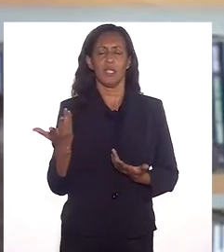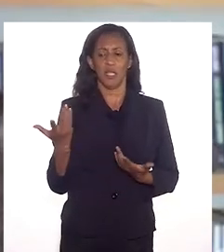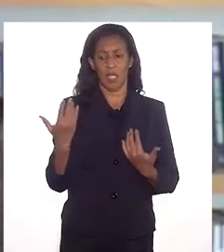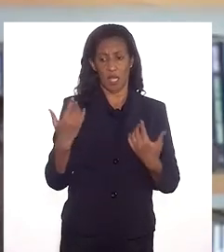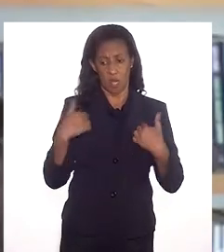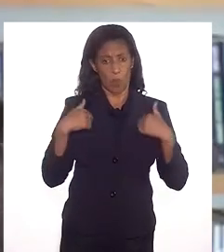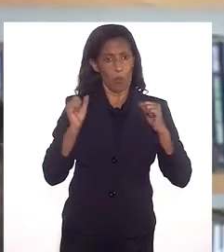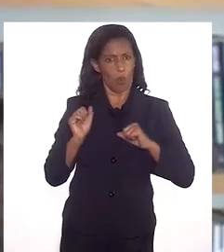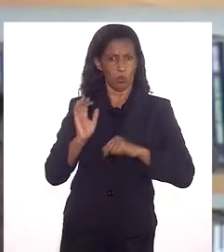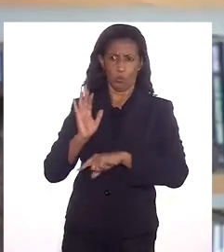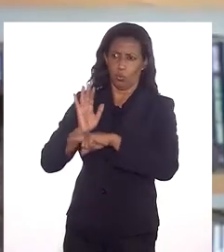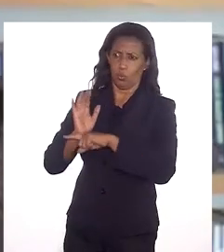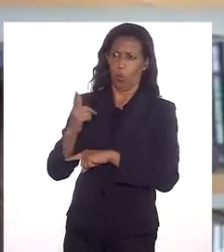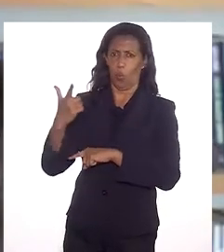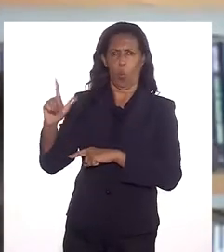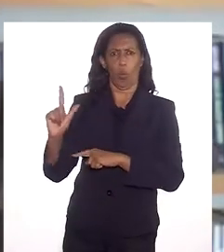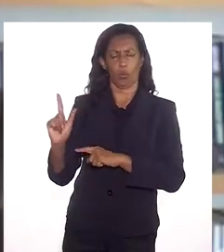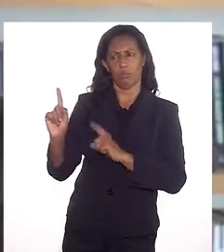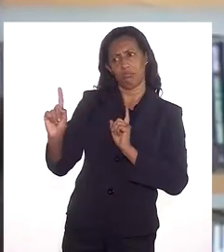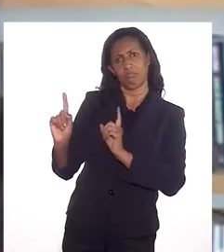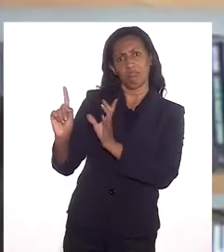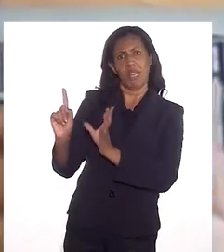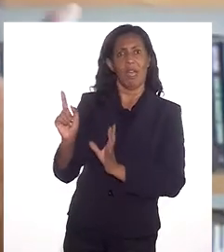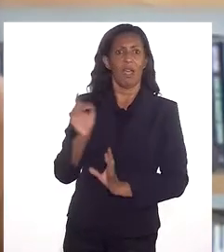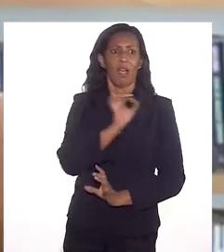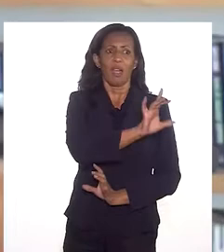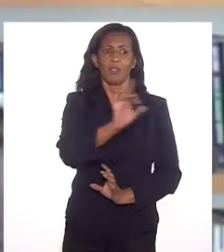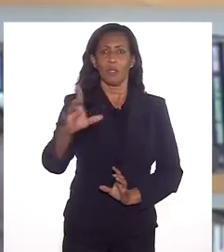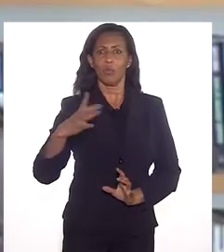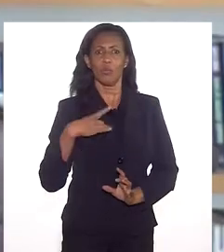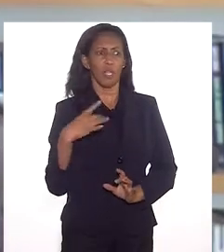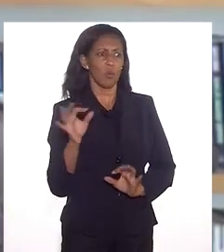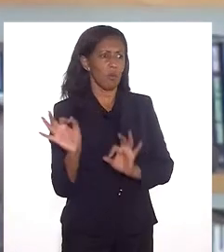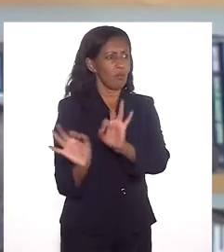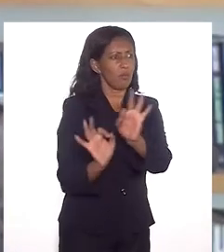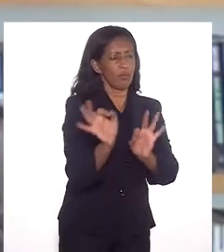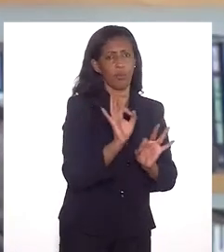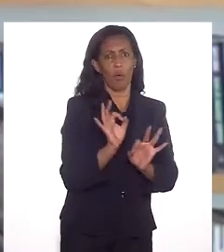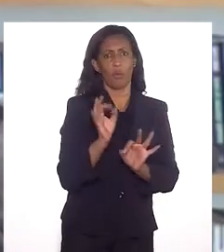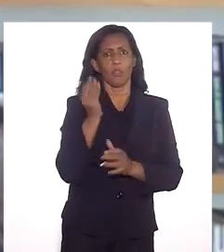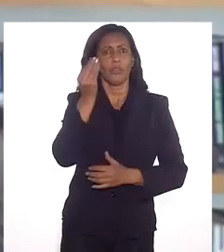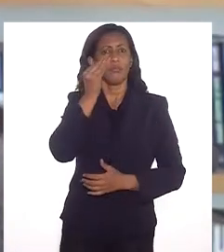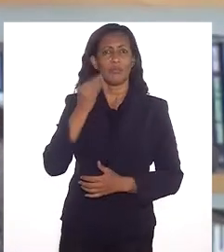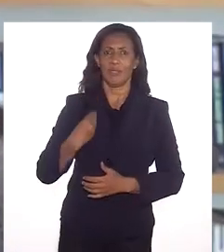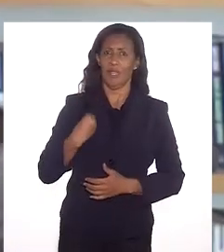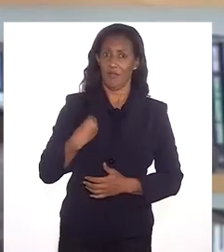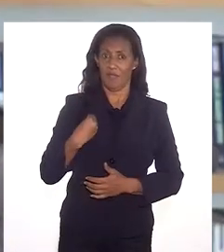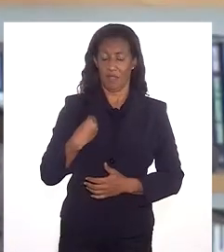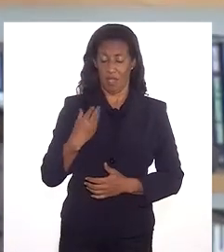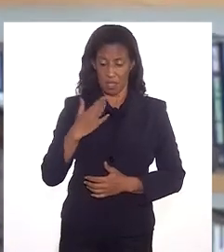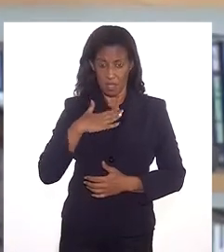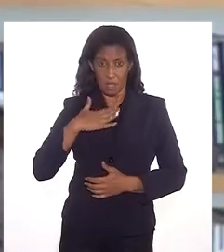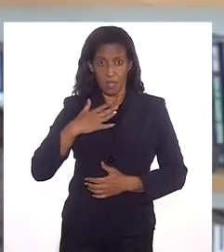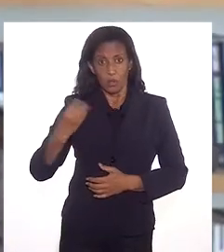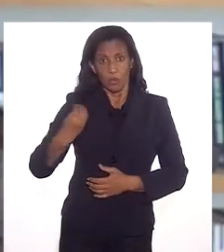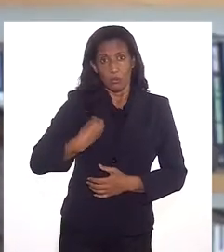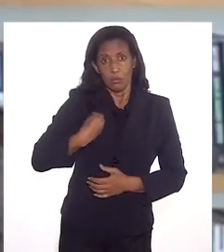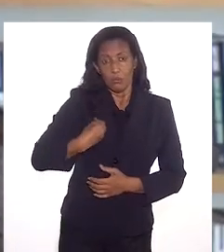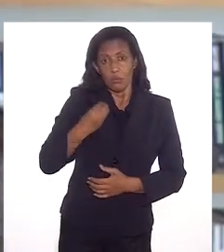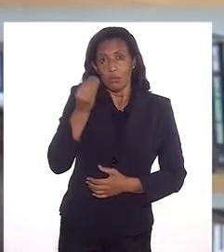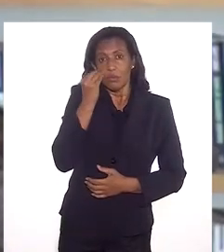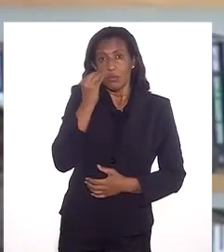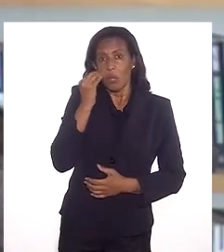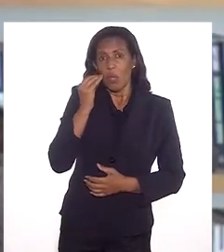ajuda que eu possa dar para o outro, porque cada um tem uma maneira de experimentar a vida. A forma com que eu experimento, Cláudia, assim,